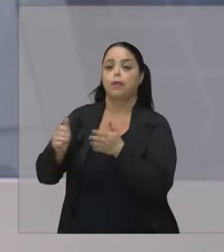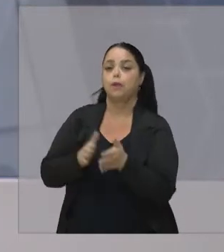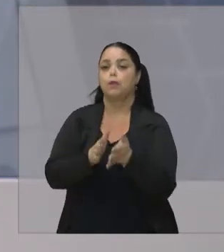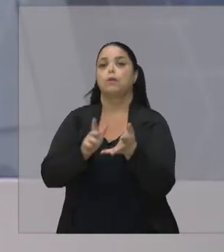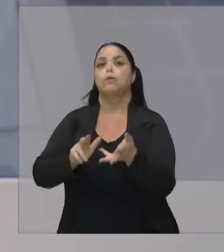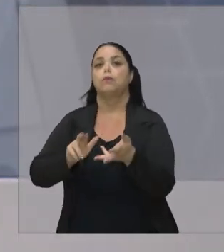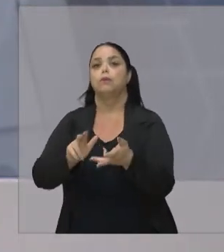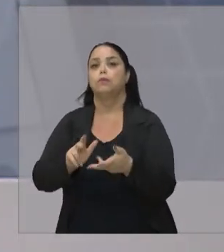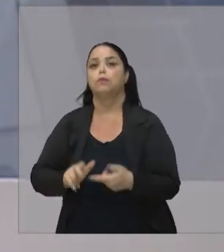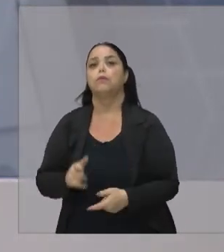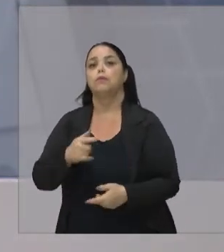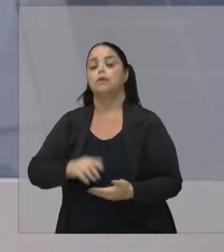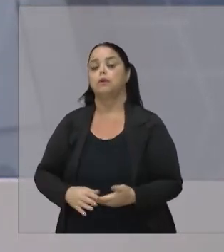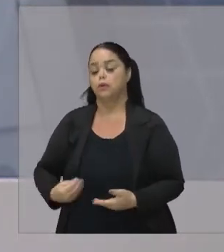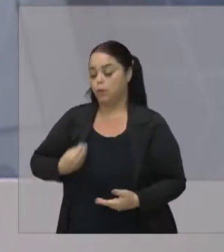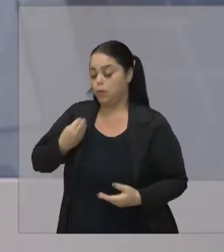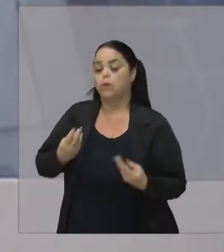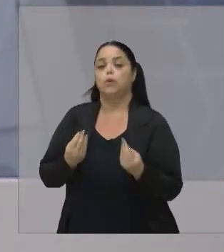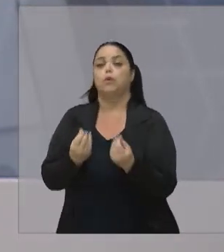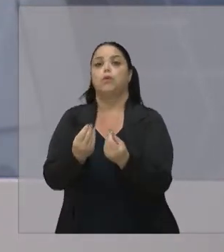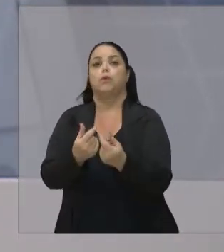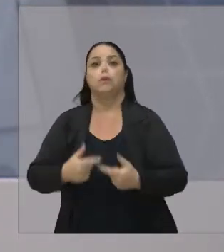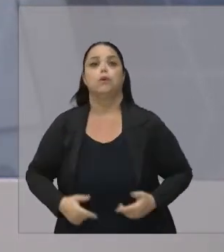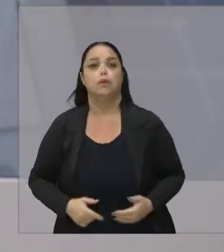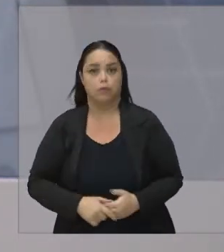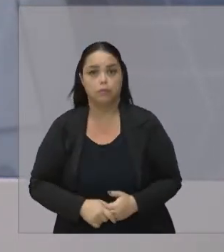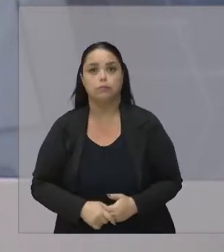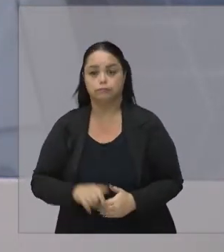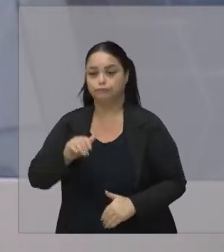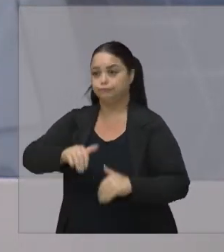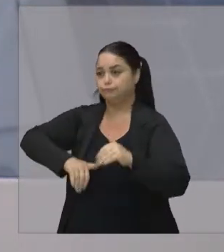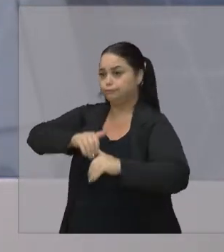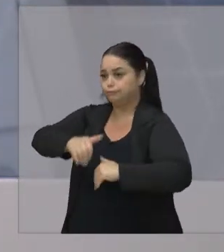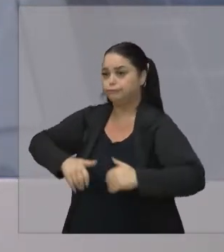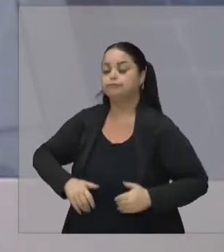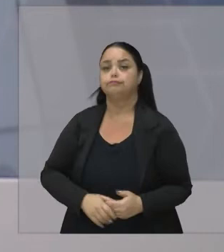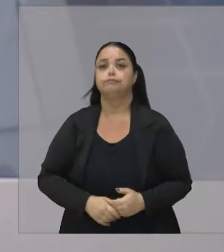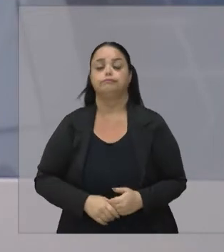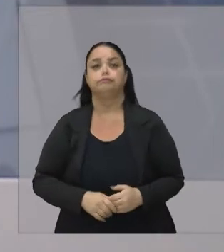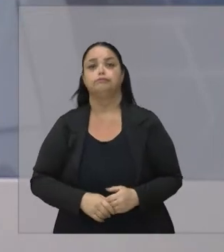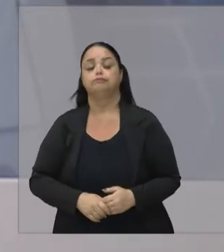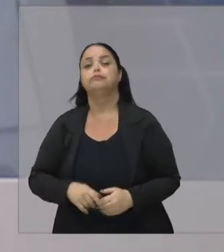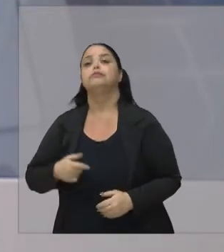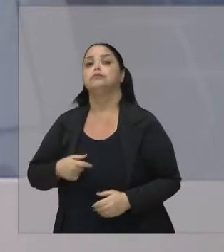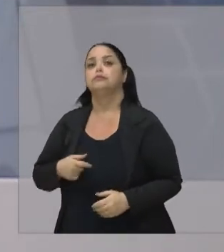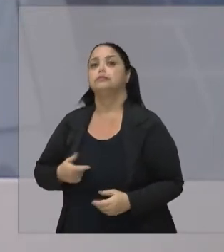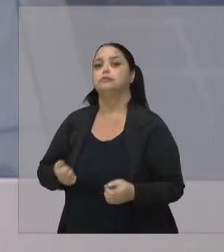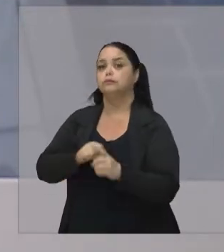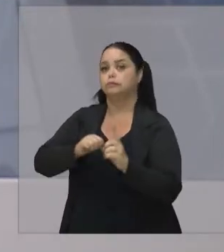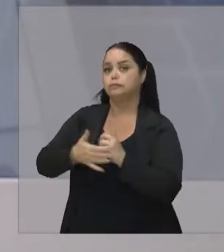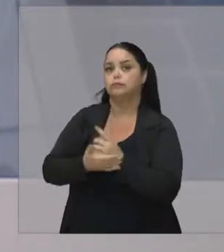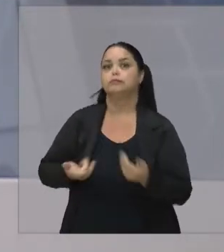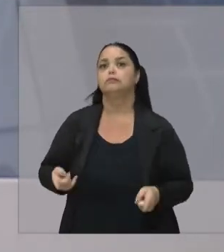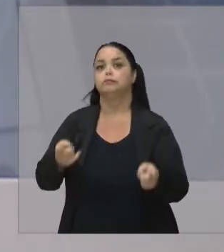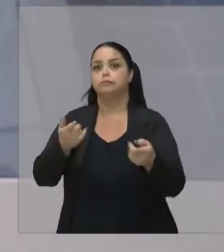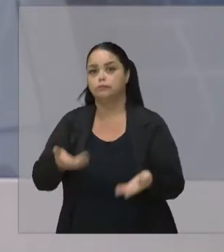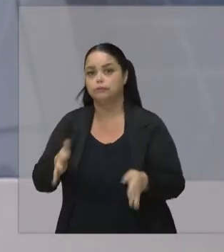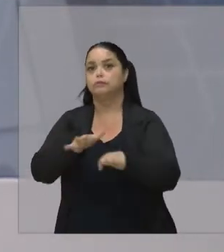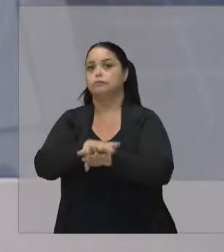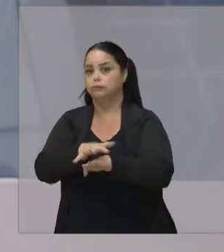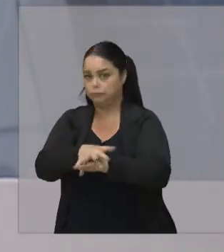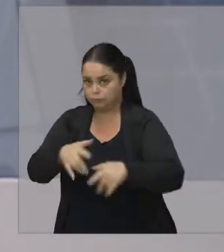E essas vivências Que vocês nos trazem A gente vai construir Uma sociedade Bem mais